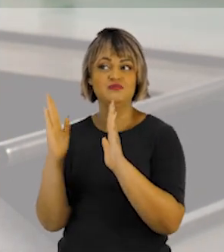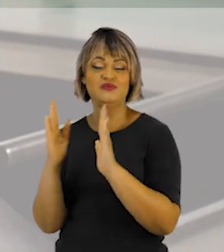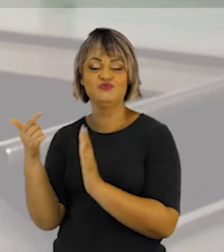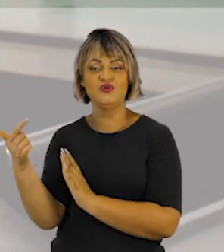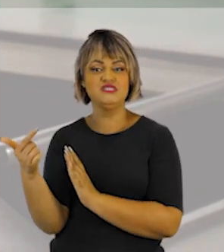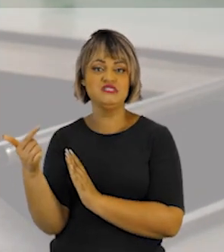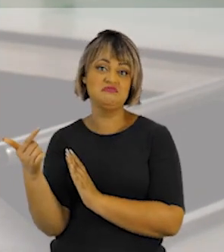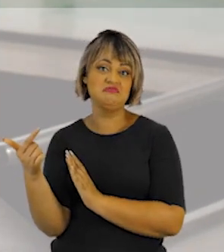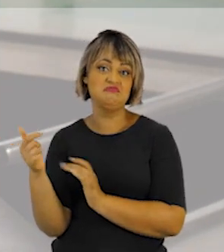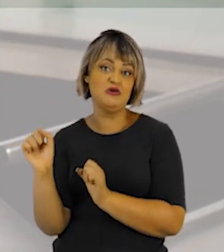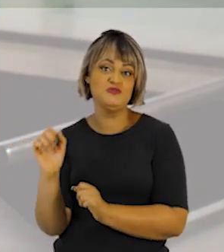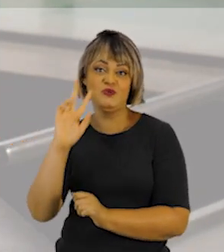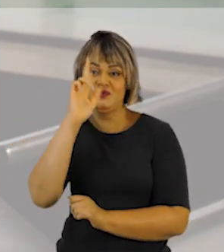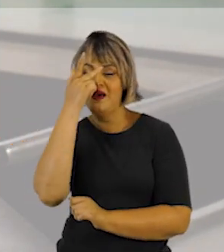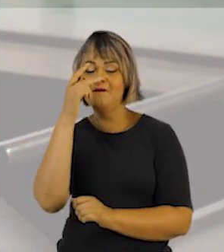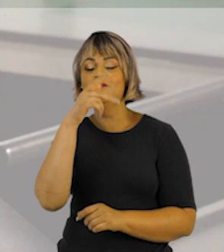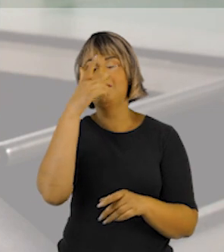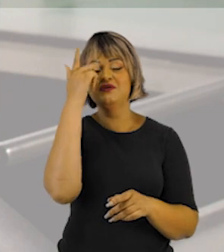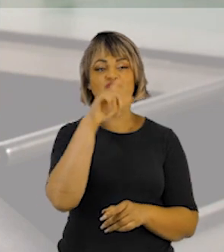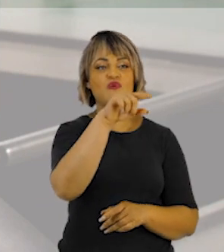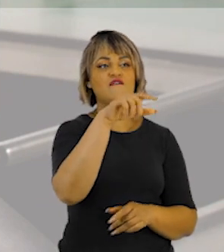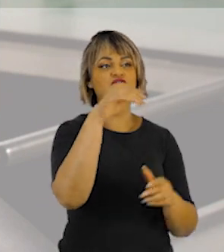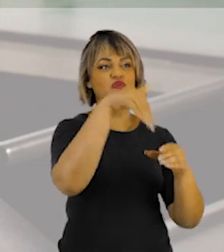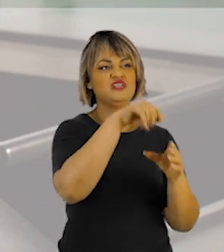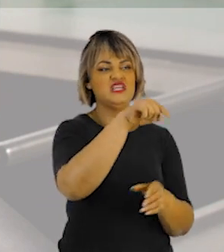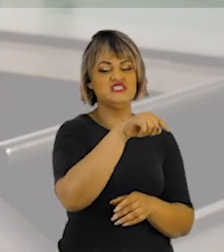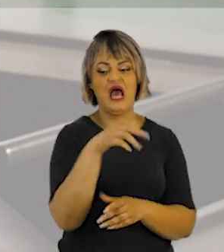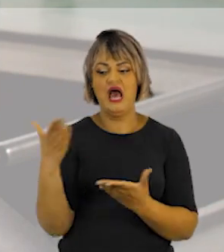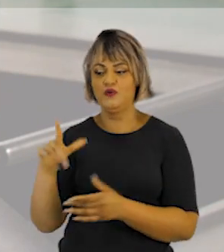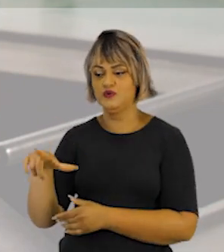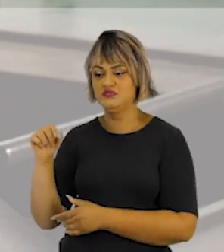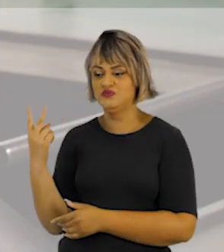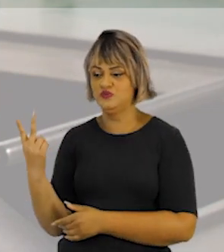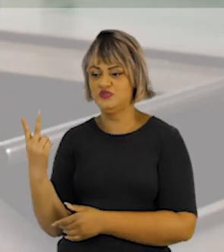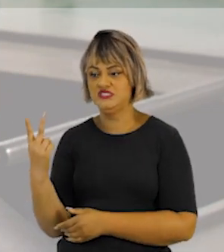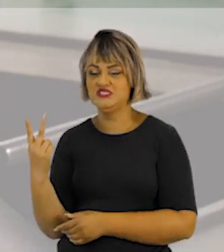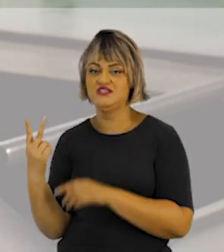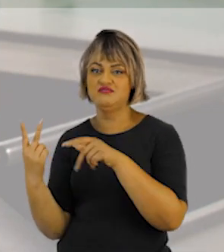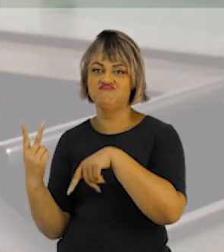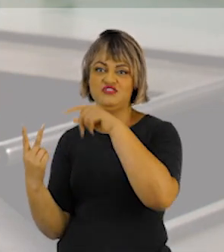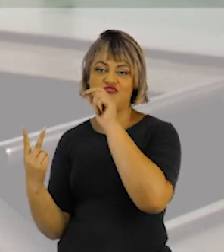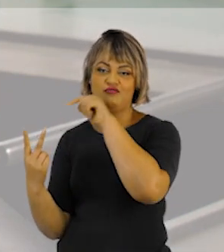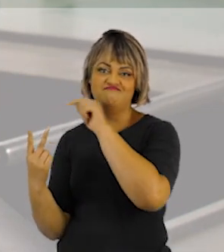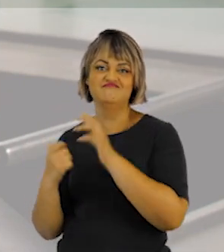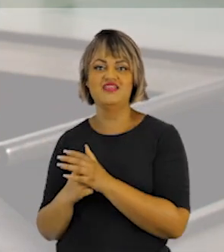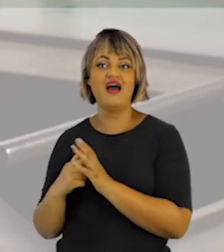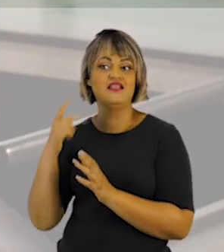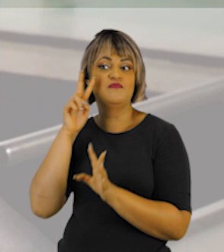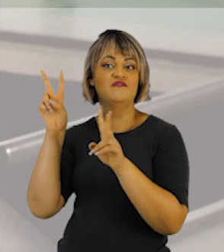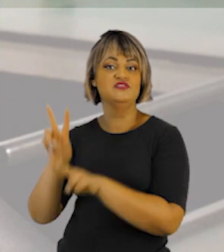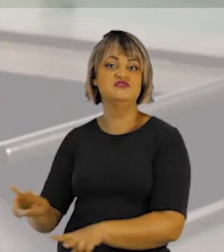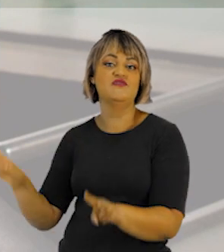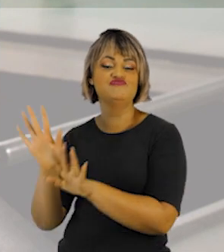o eleitor que não votou nem em A nem em B, que votou em outros candidatos, terá que fazer a opção entre A e B. E aí a gente terá um